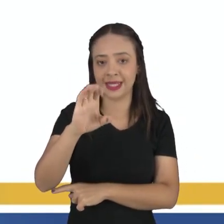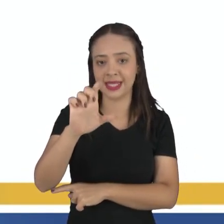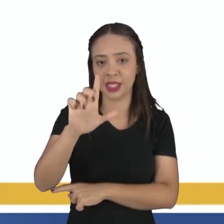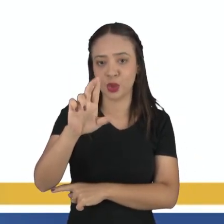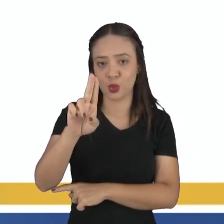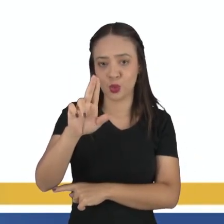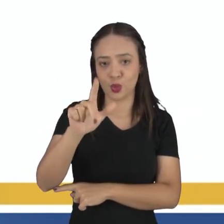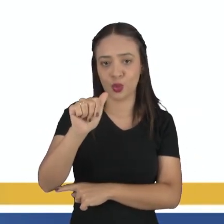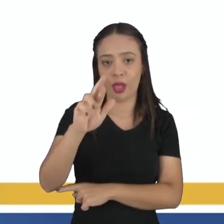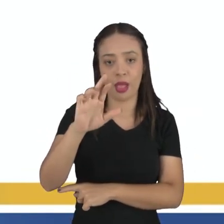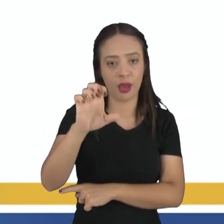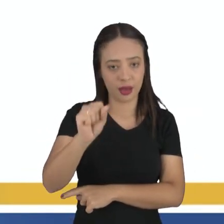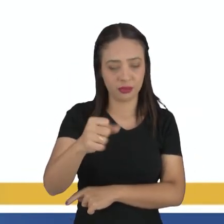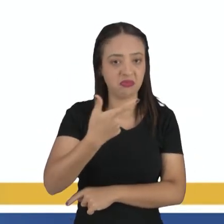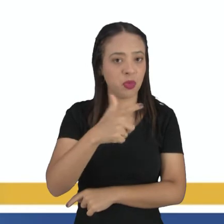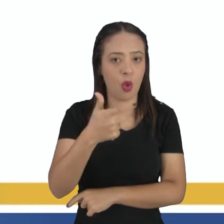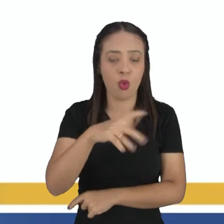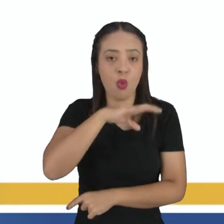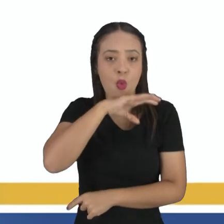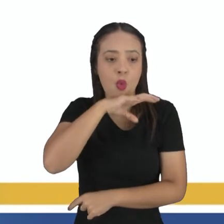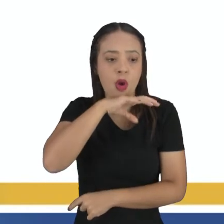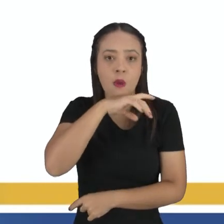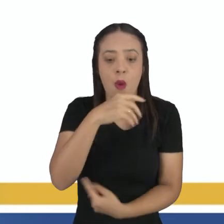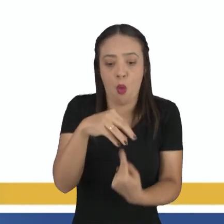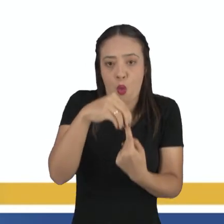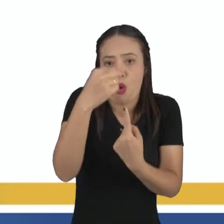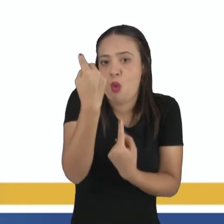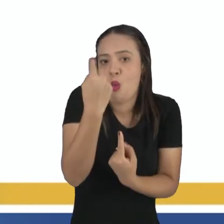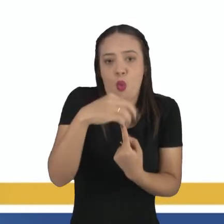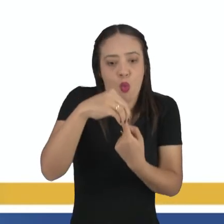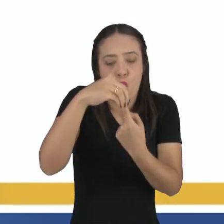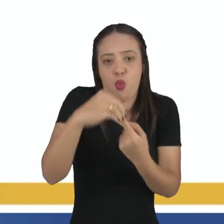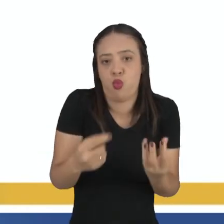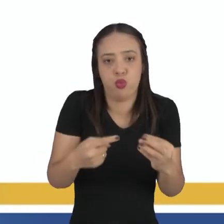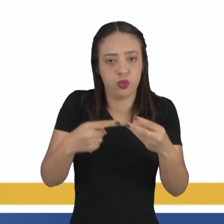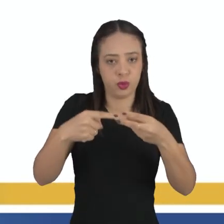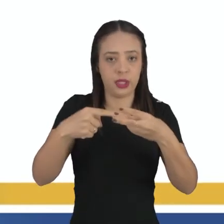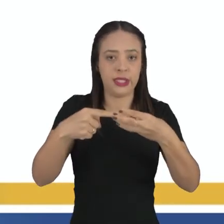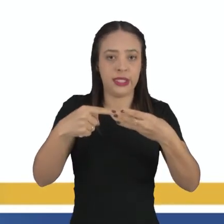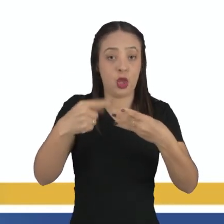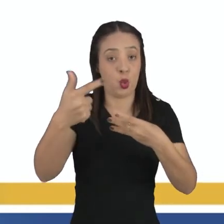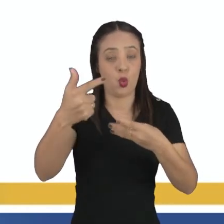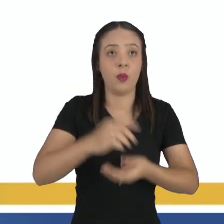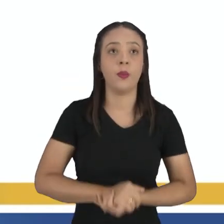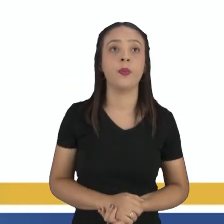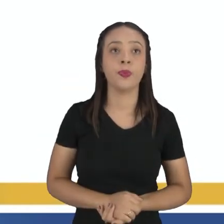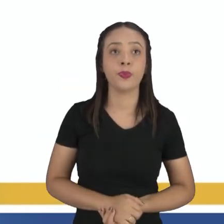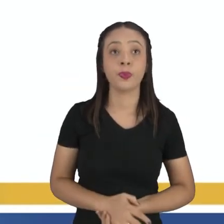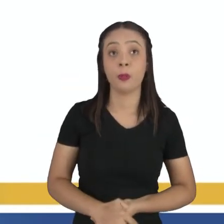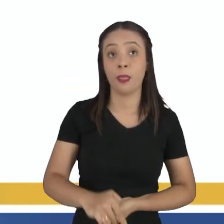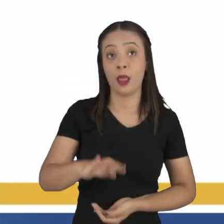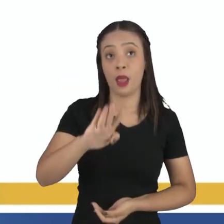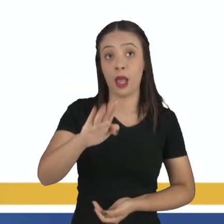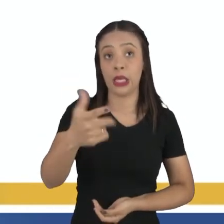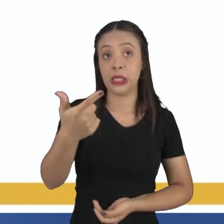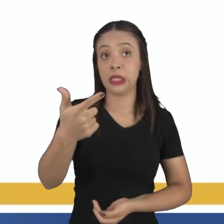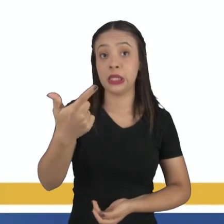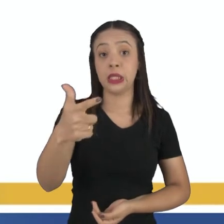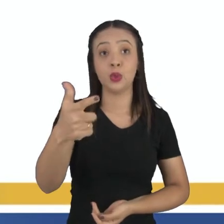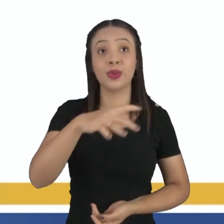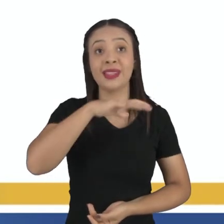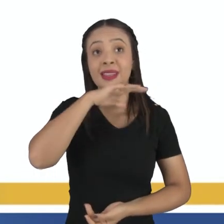correto? Você não vai encontrar um animal unicelular. Todos são pluricelulares, tá? B, não existem animais